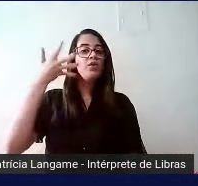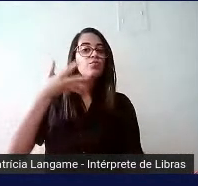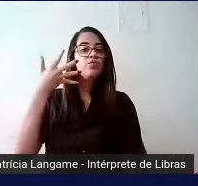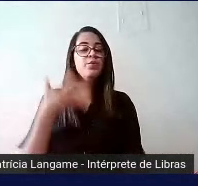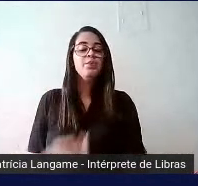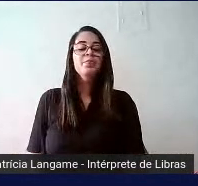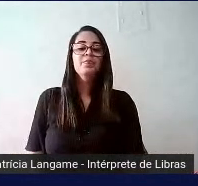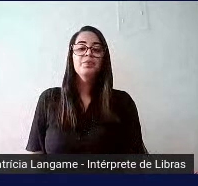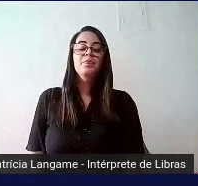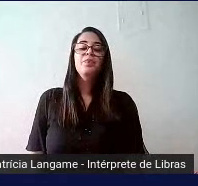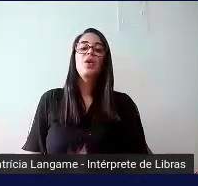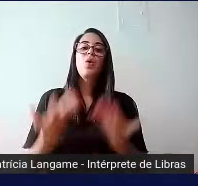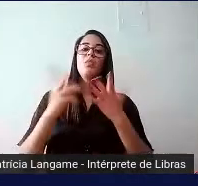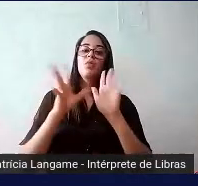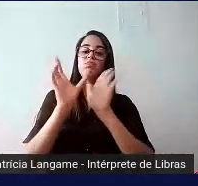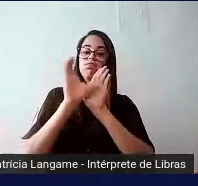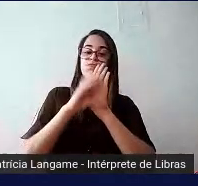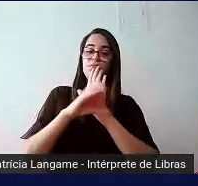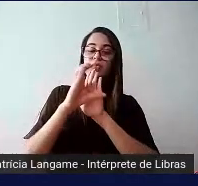como é uma definição dada,